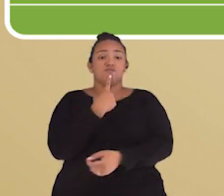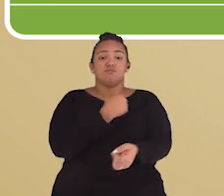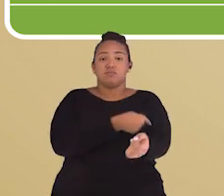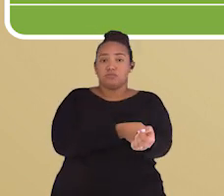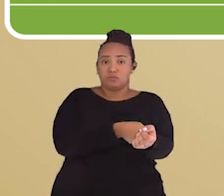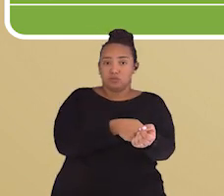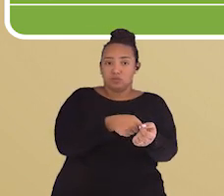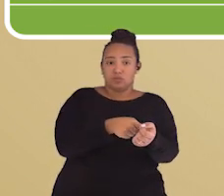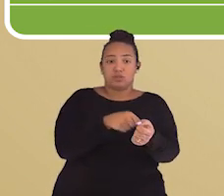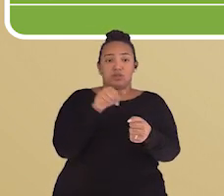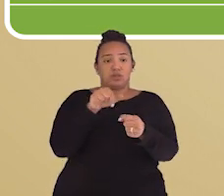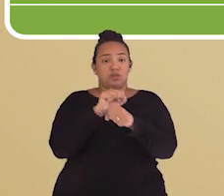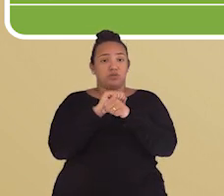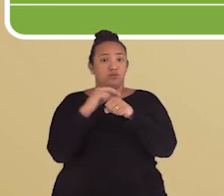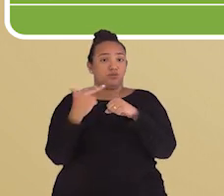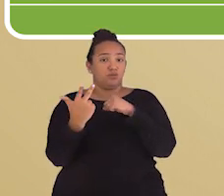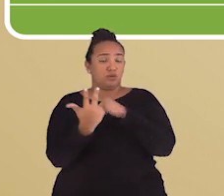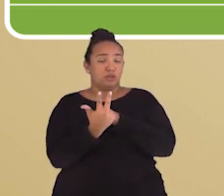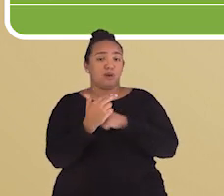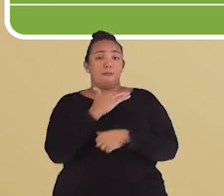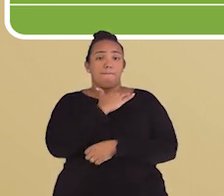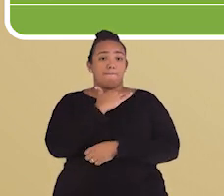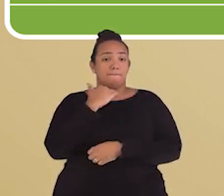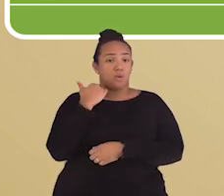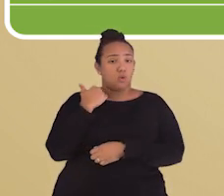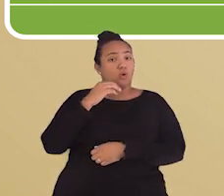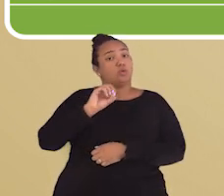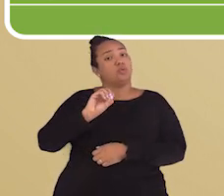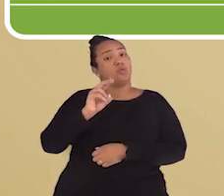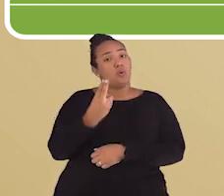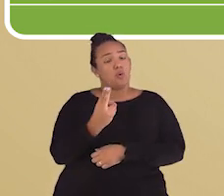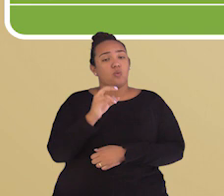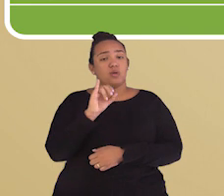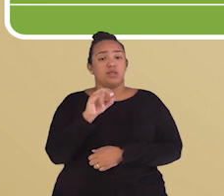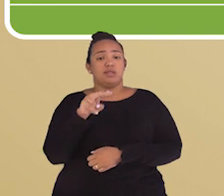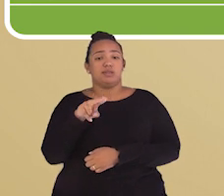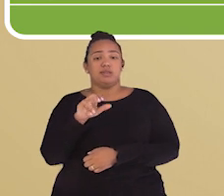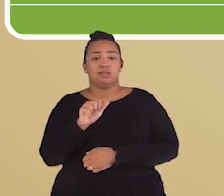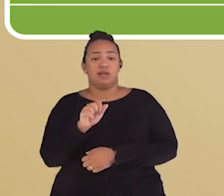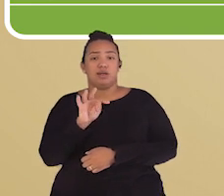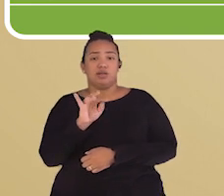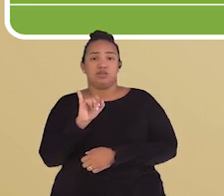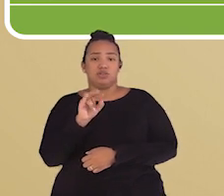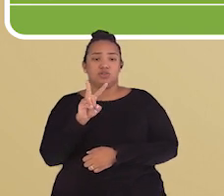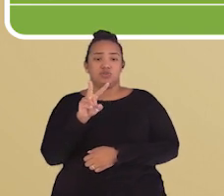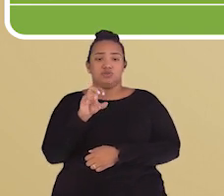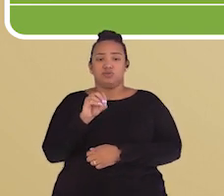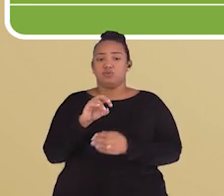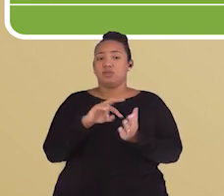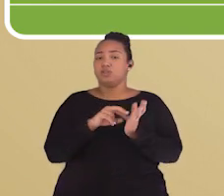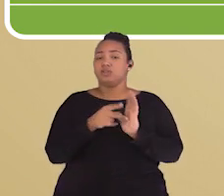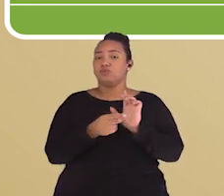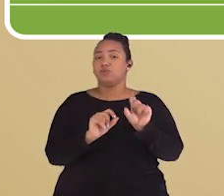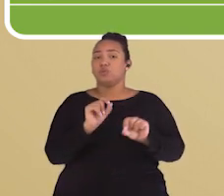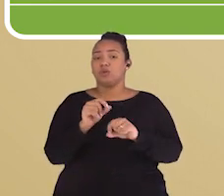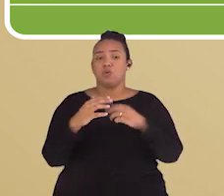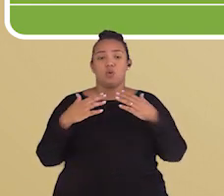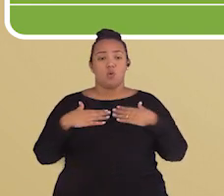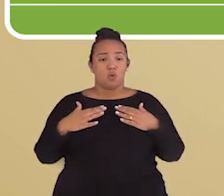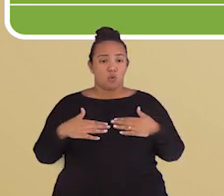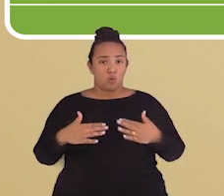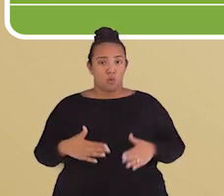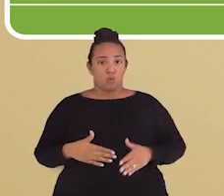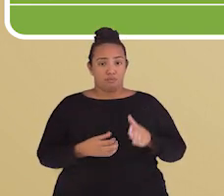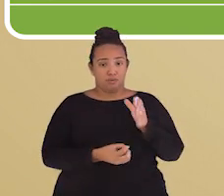nossa corrente sanguínea. O vírus morto ou inativo. E o que acontece nesse caso? O corpo tem uma produção